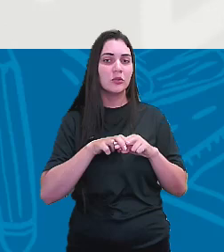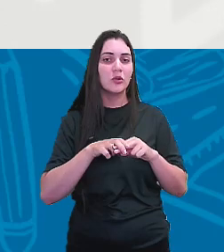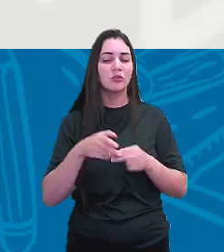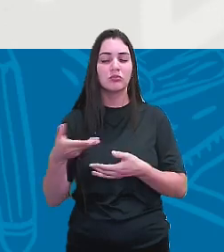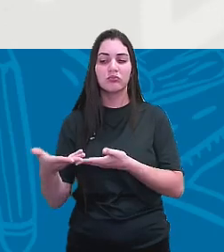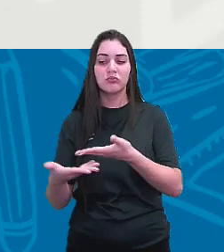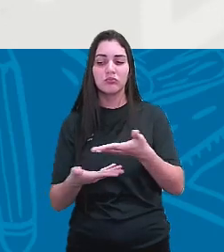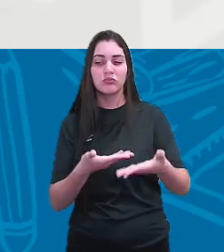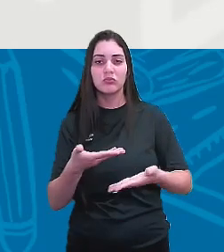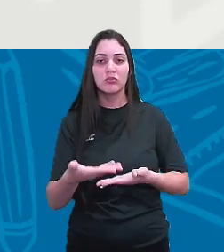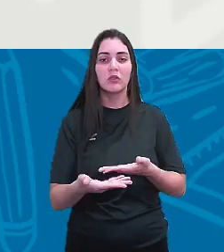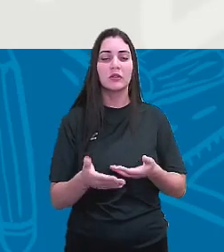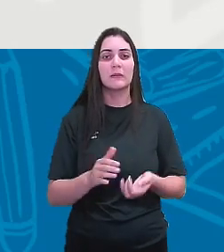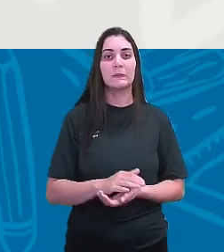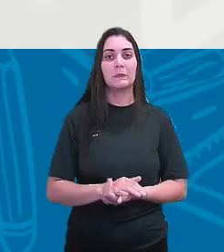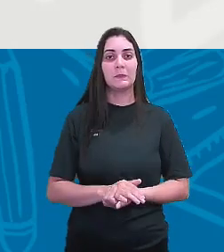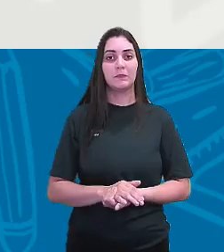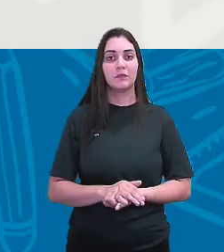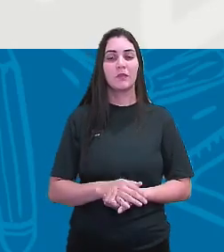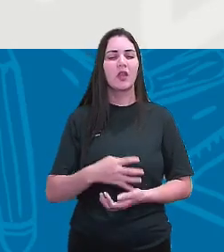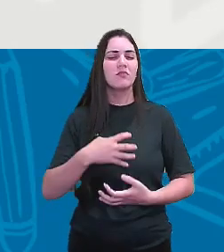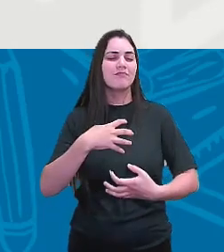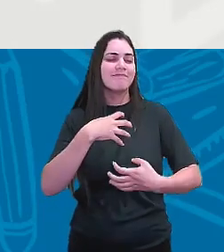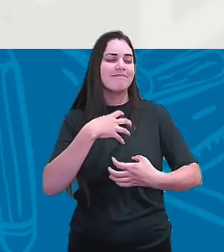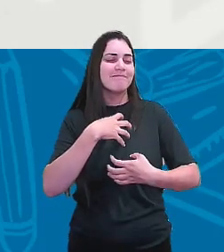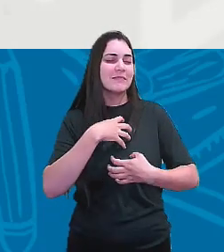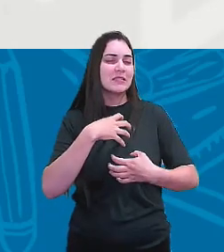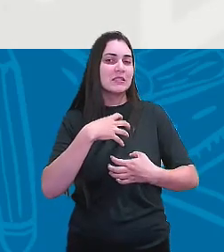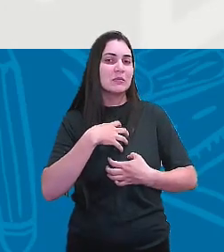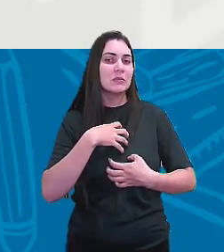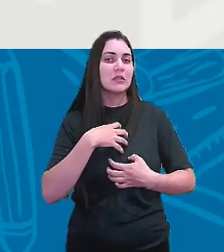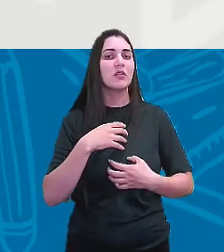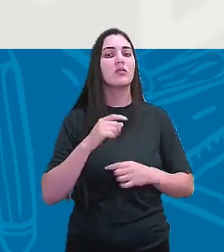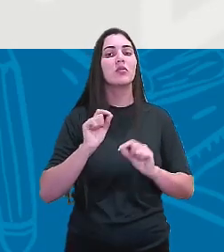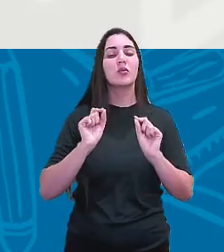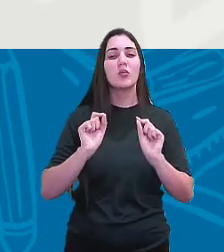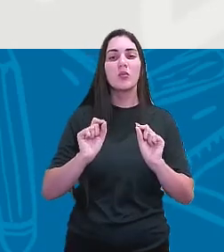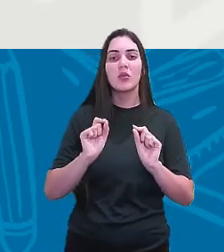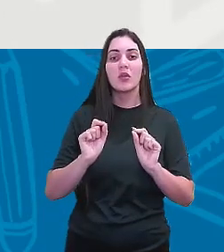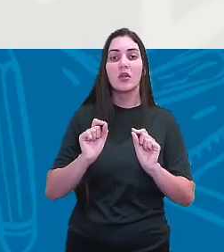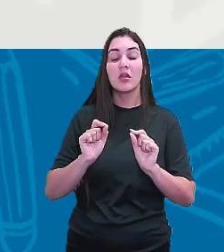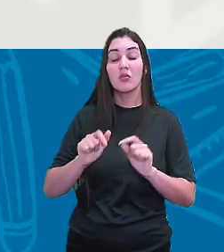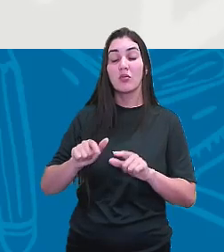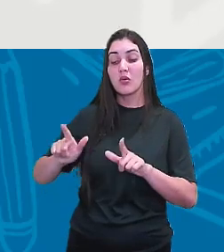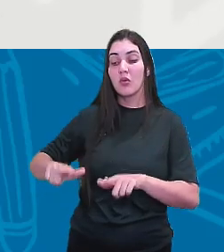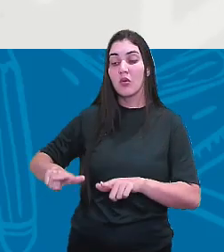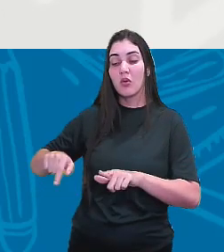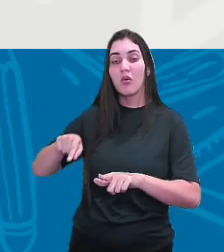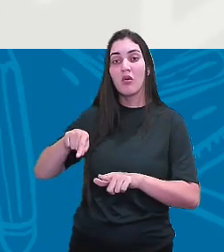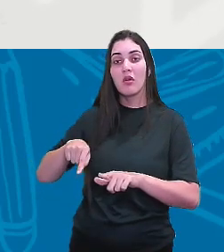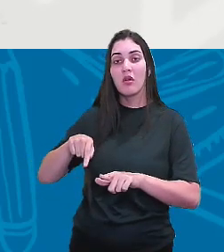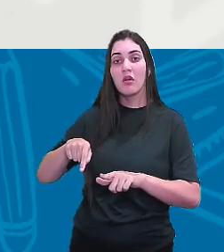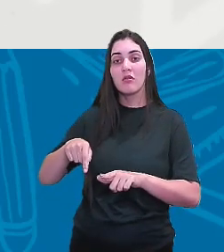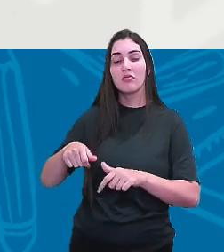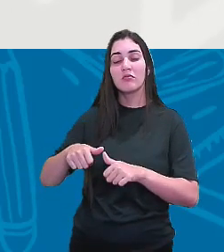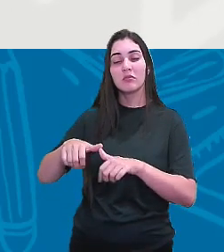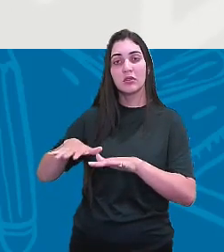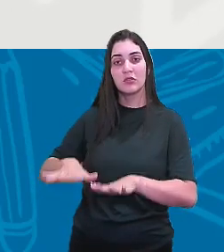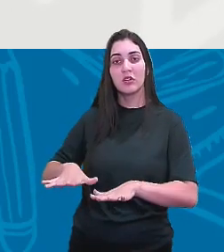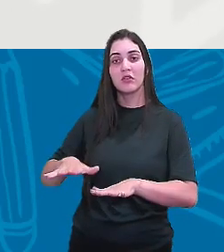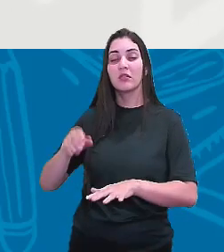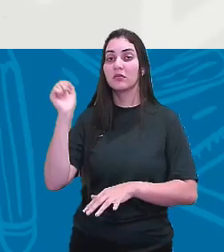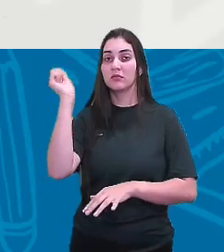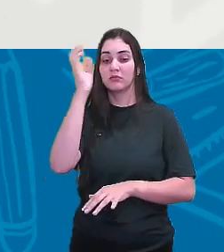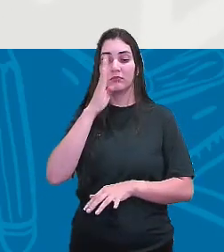envolvimento sentimental com a terra onde ele estava, que era o